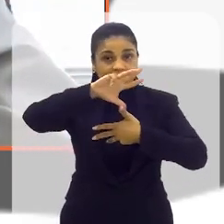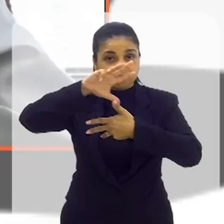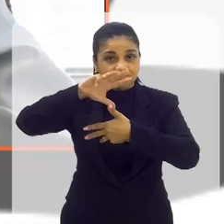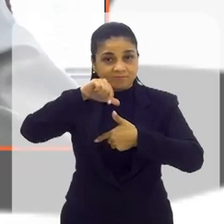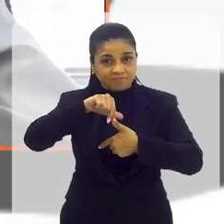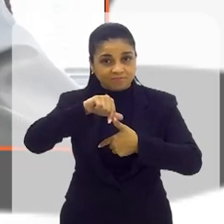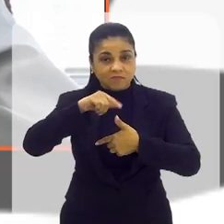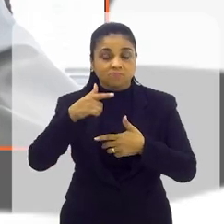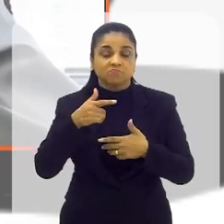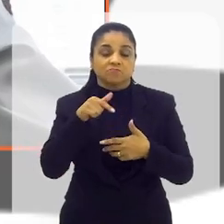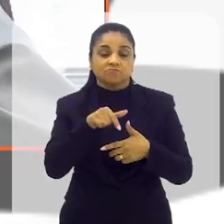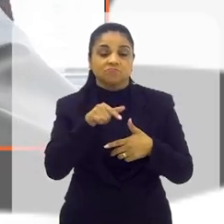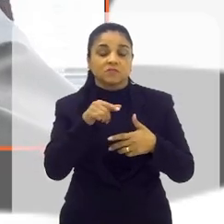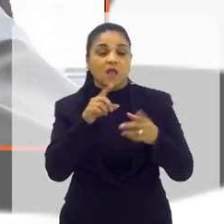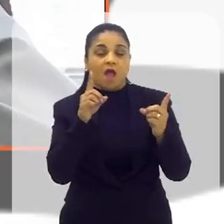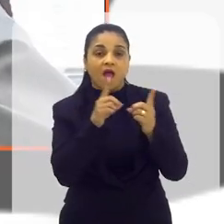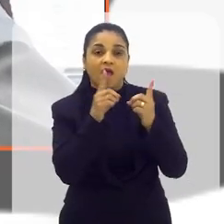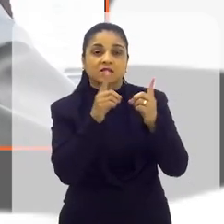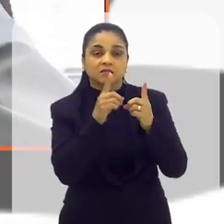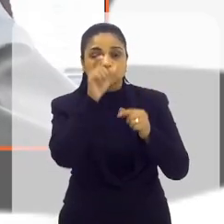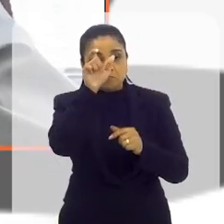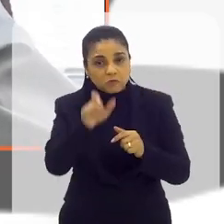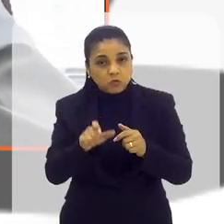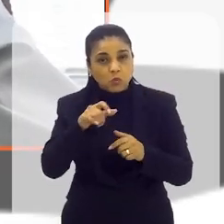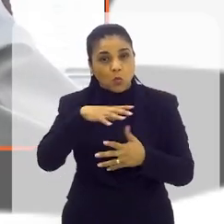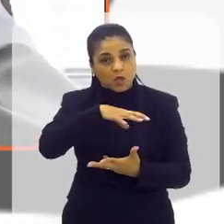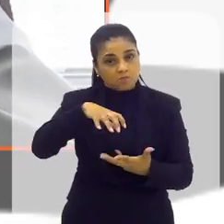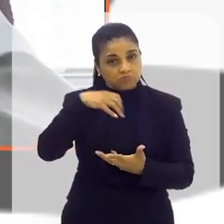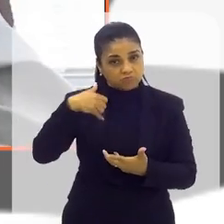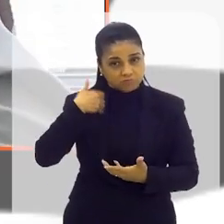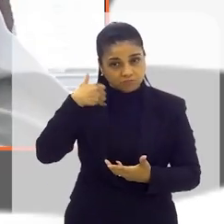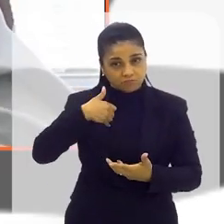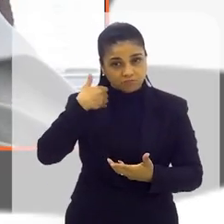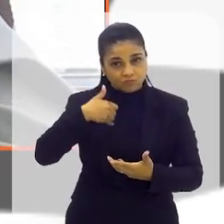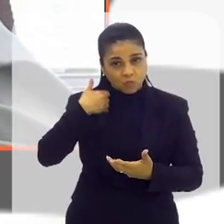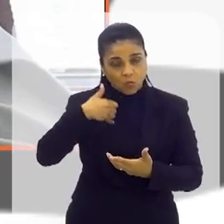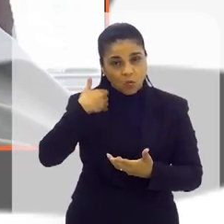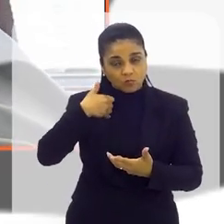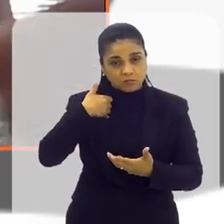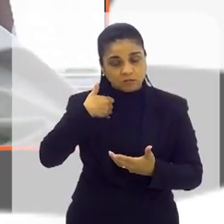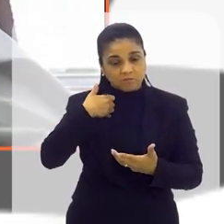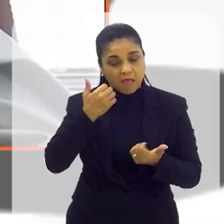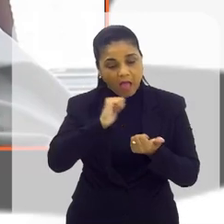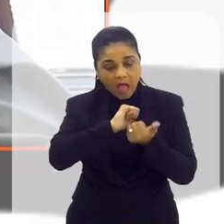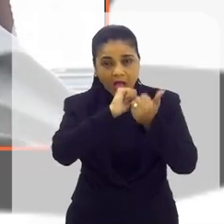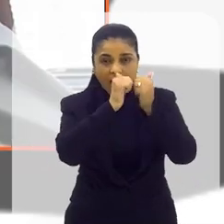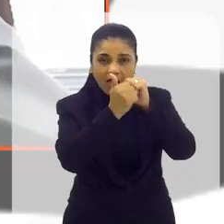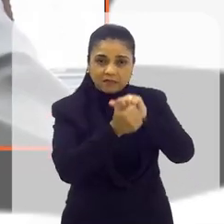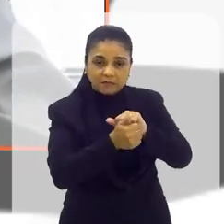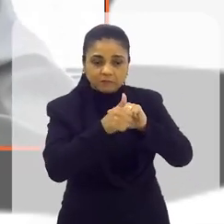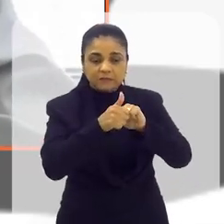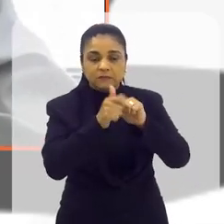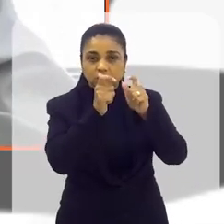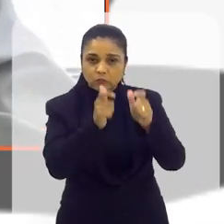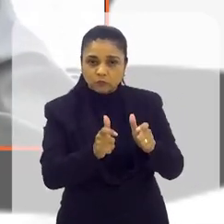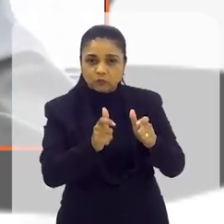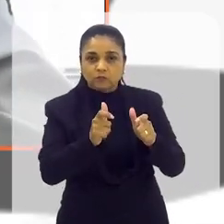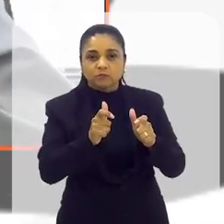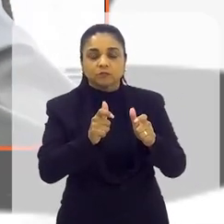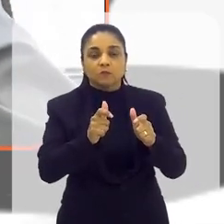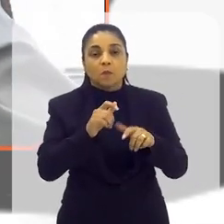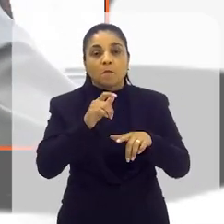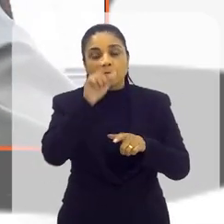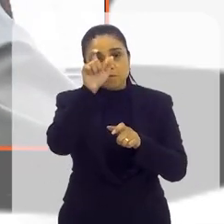atende as pessoas idosas, numa unidade totalmente construída, adaptada para a pessoa com Alzheimer.